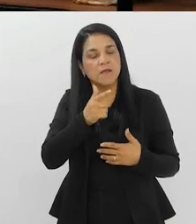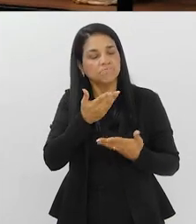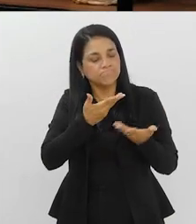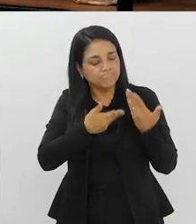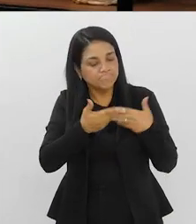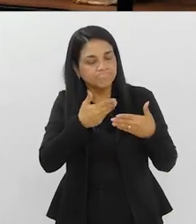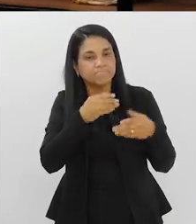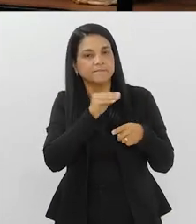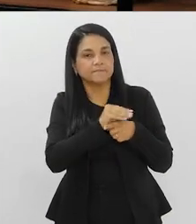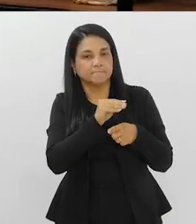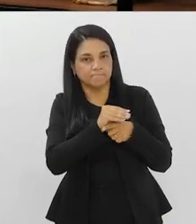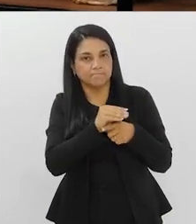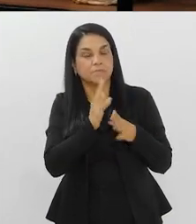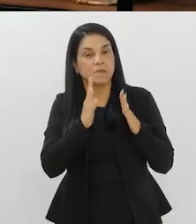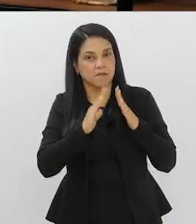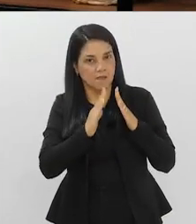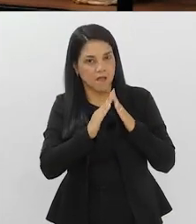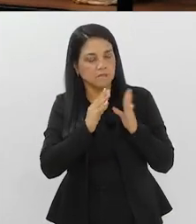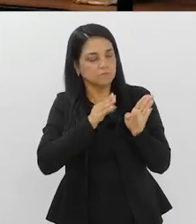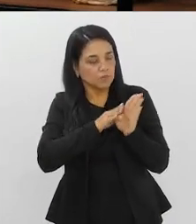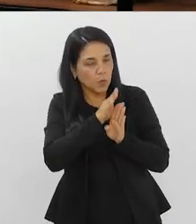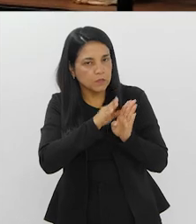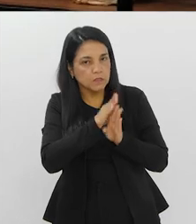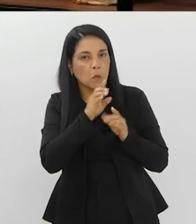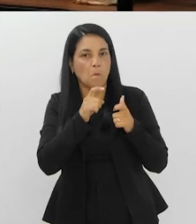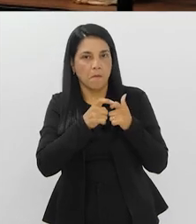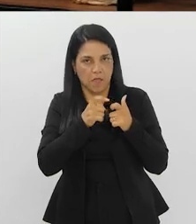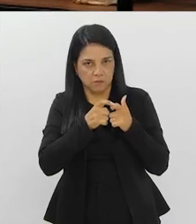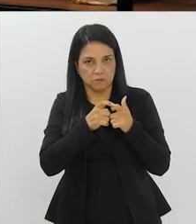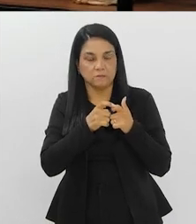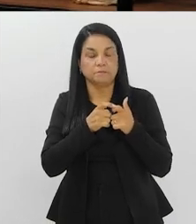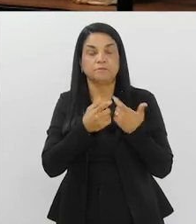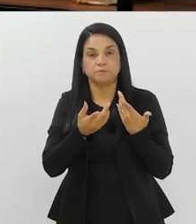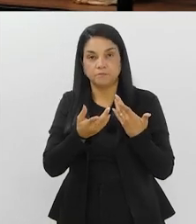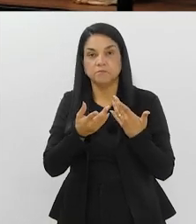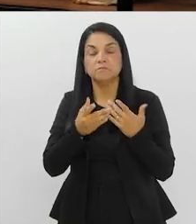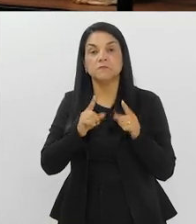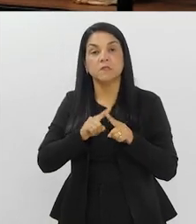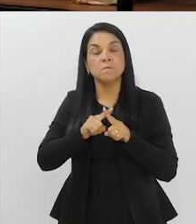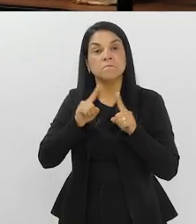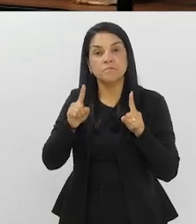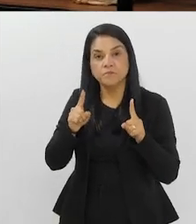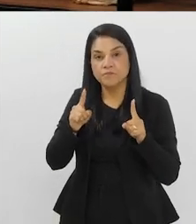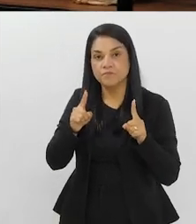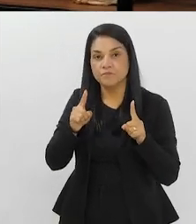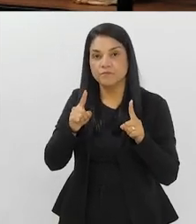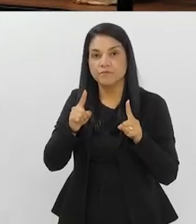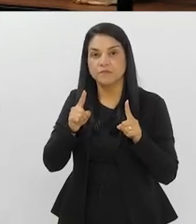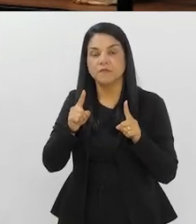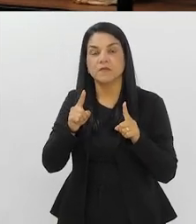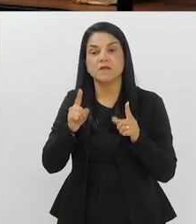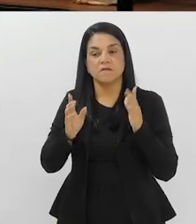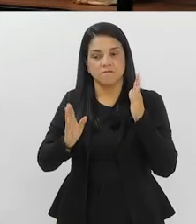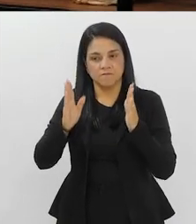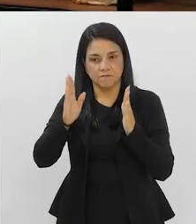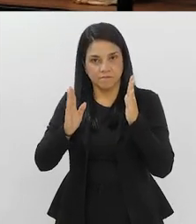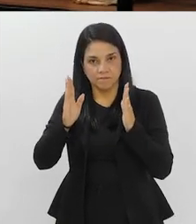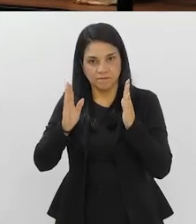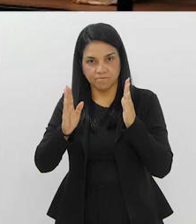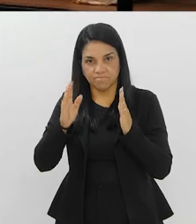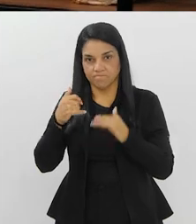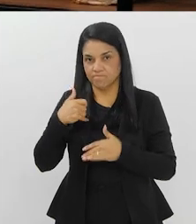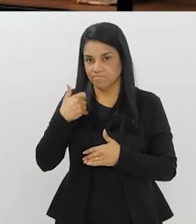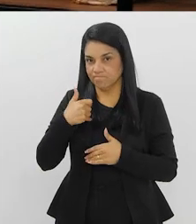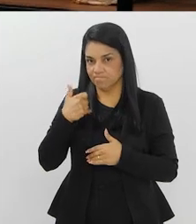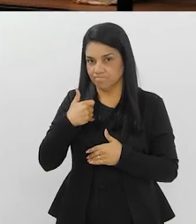em casa, com algumas recomendações e algumas consultas ambulatoriais, né? Mas, é, essas faixas